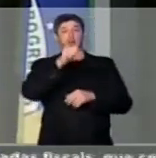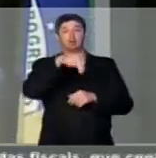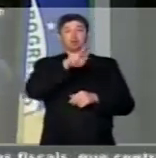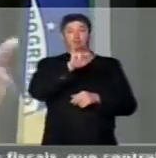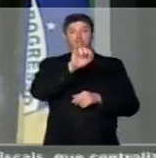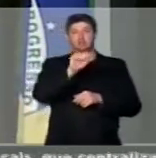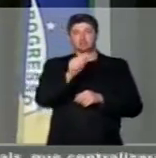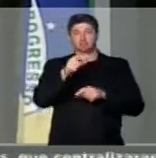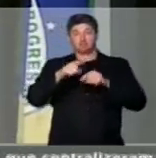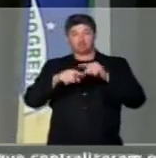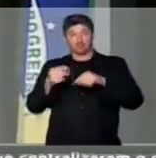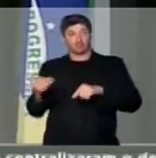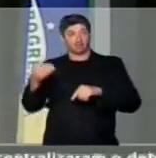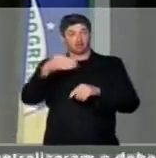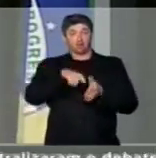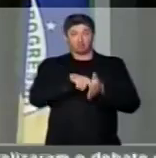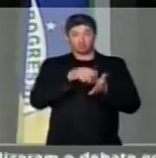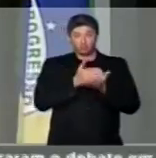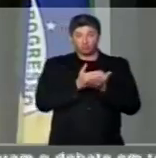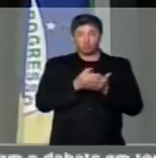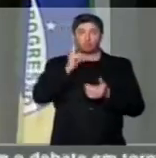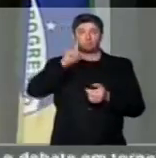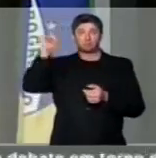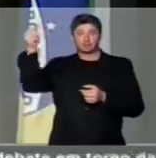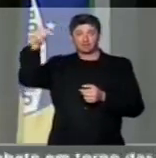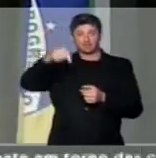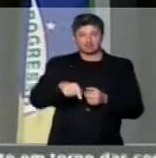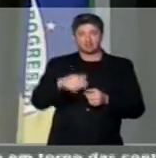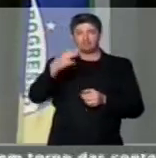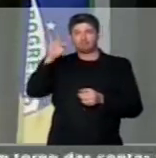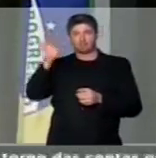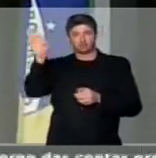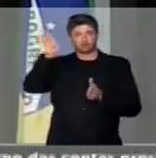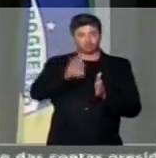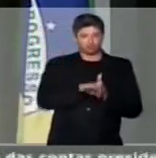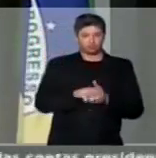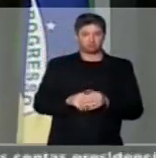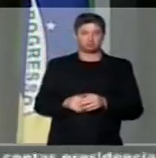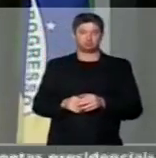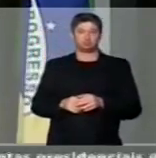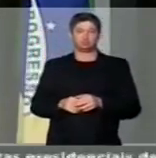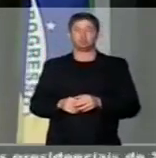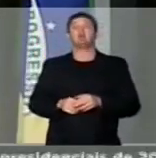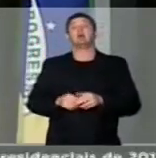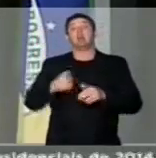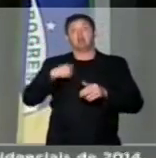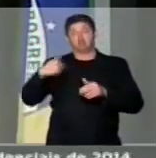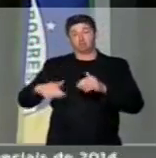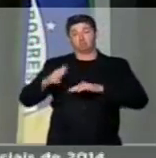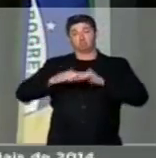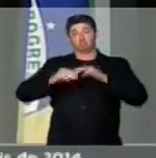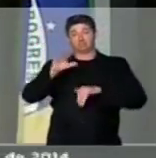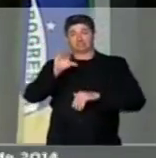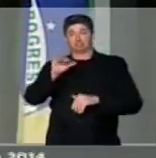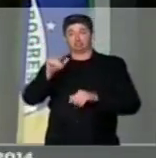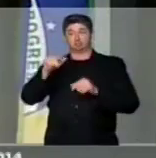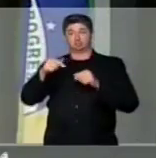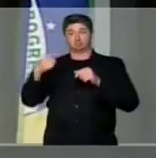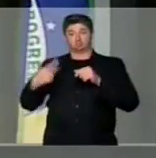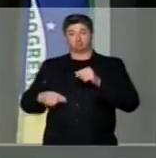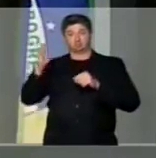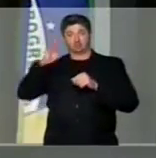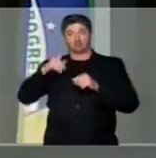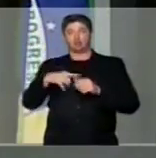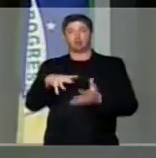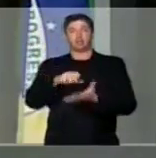entrar um material para pesquisa vindo dos Estados Unidos, vindo da França, o pesquisador brasileiro não tem um cadastro